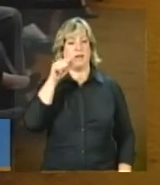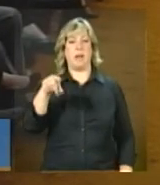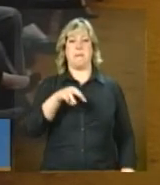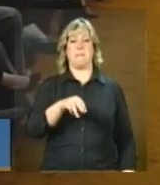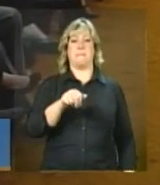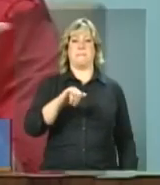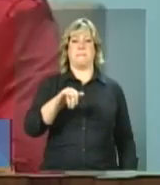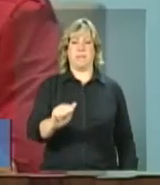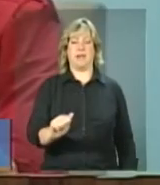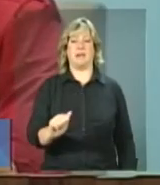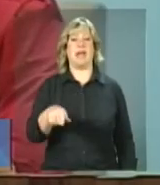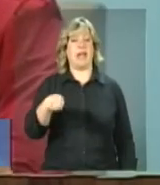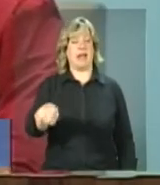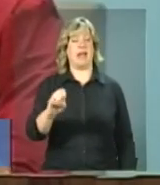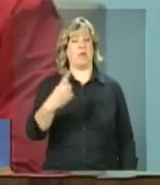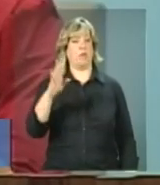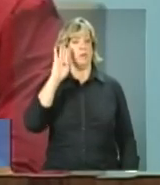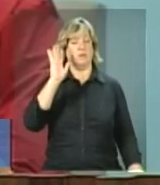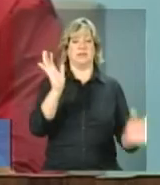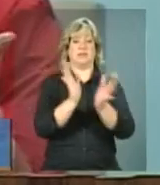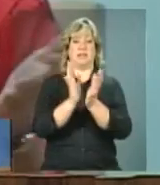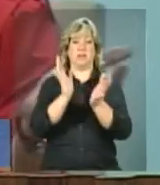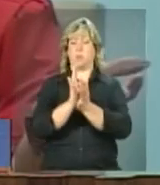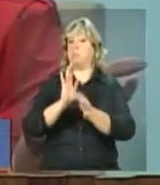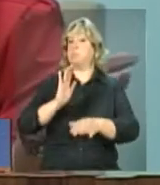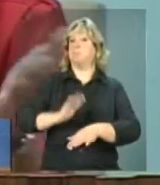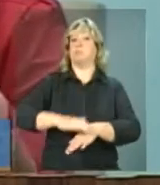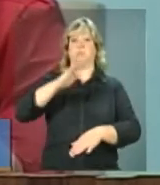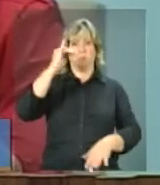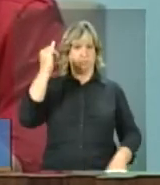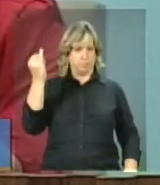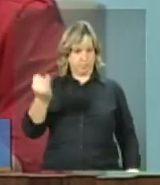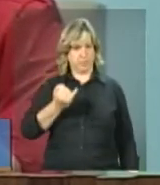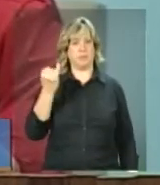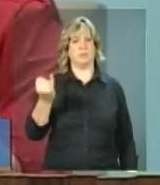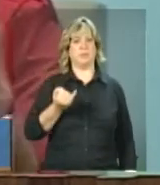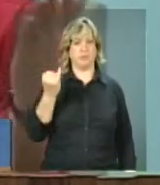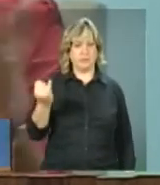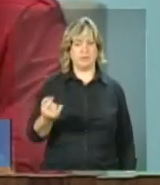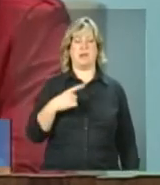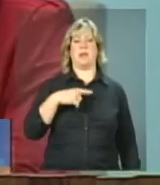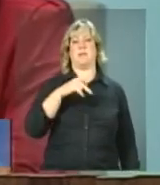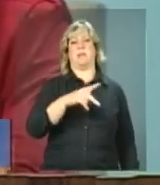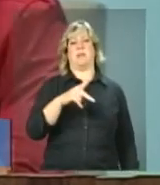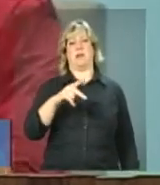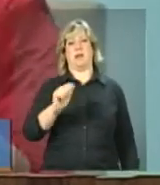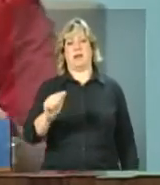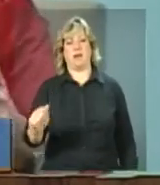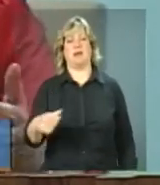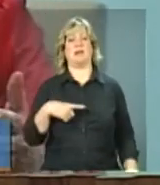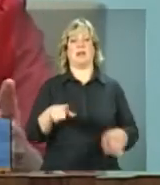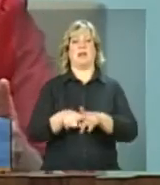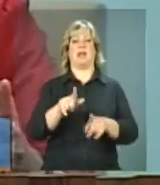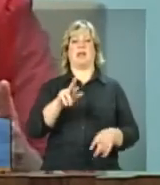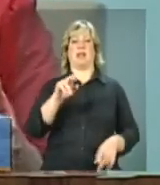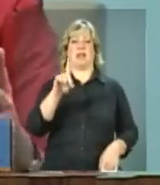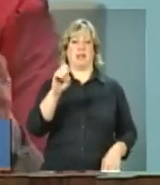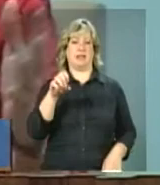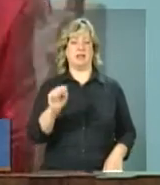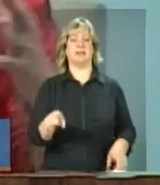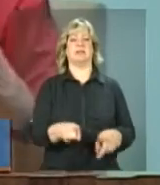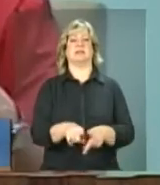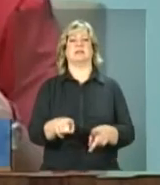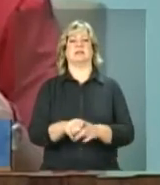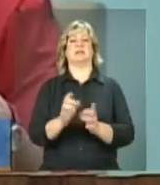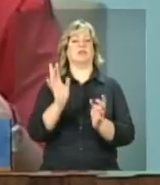setores da maior relevância, seja para o PAA, que tem ali também o Guedes, seja para o tema da